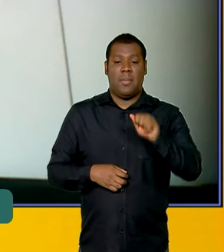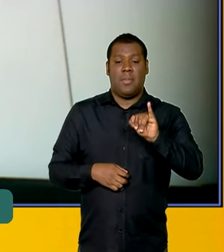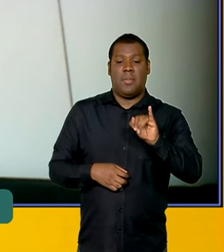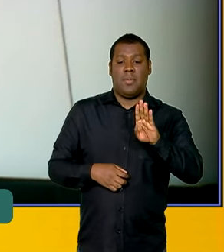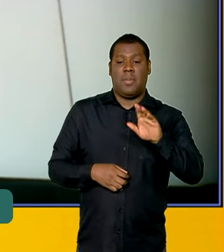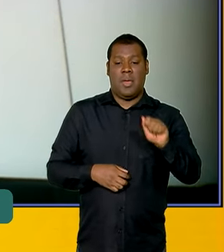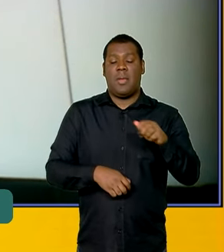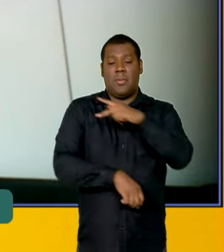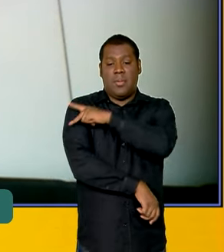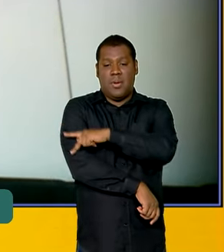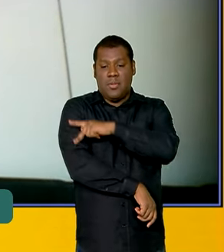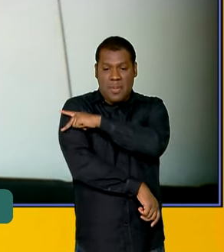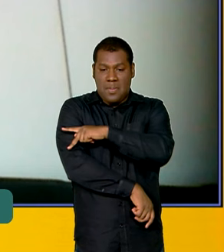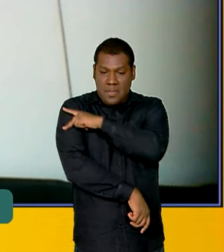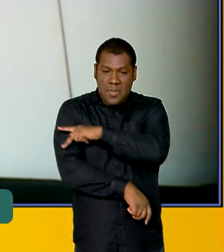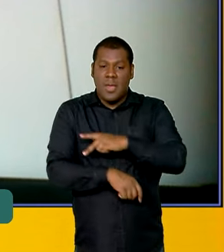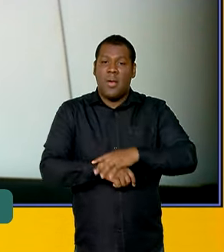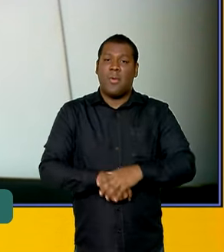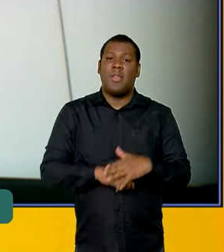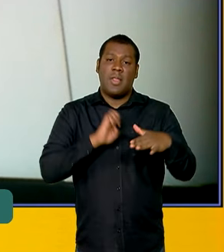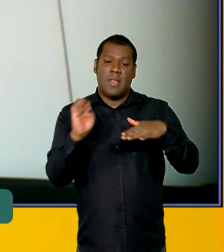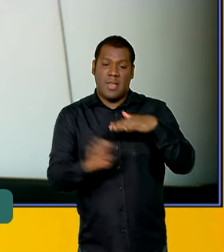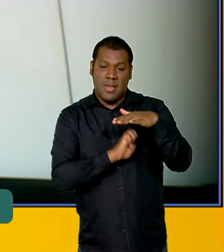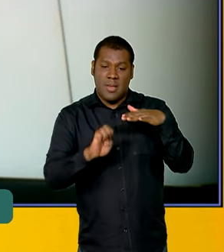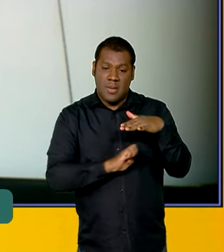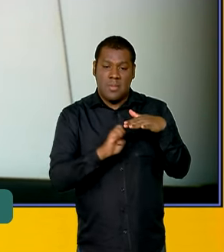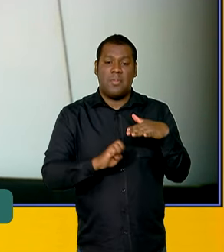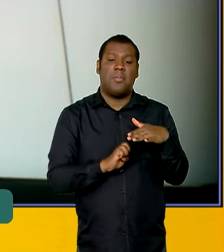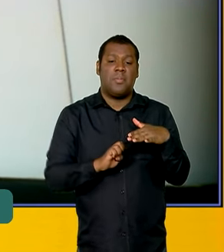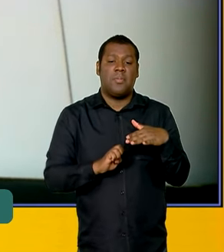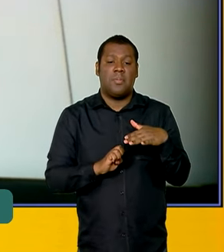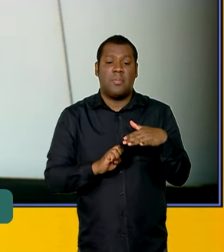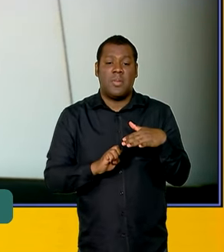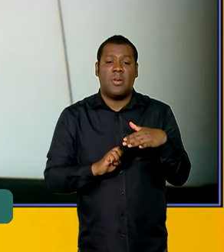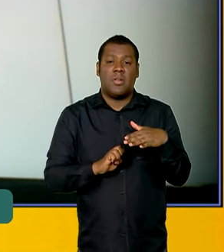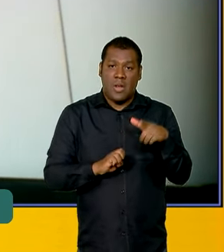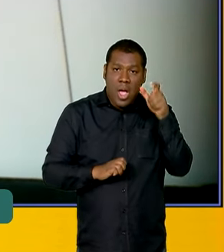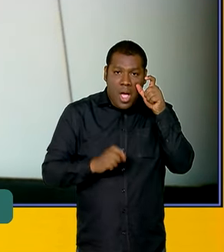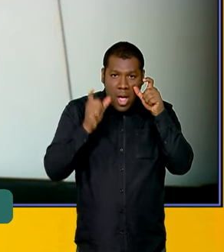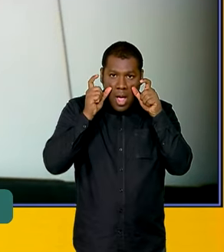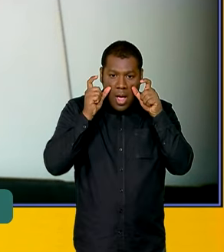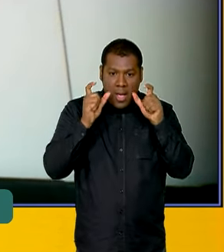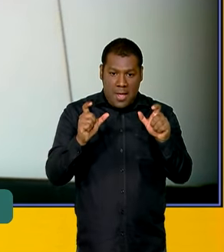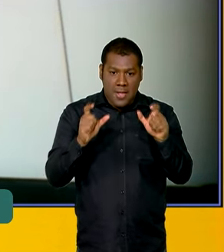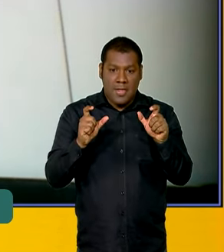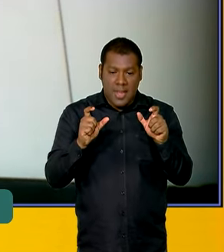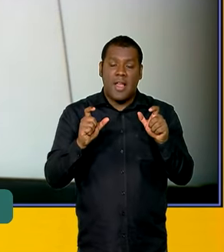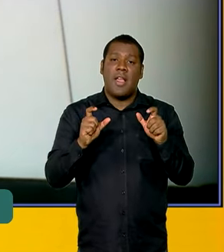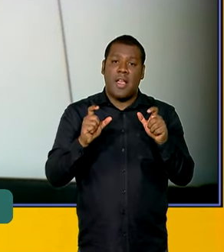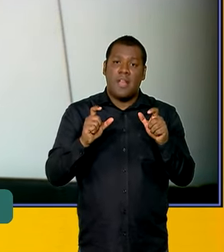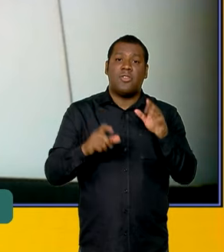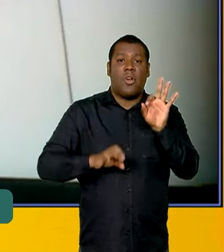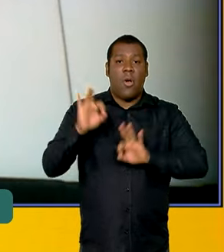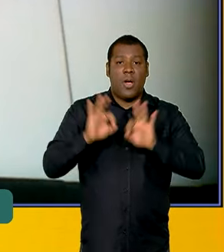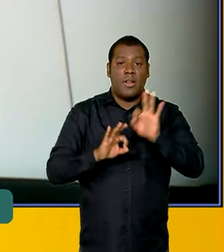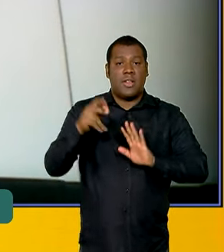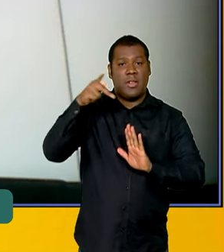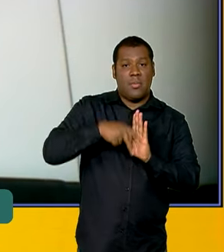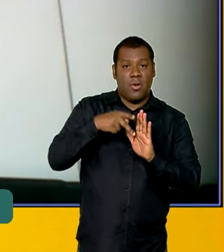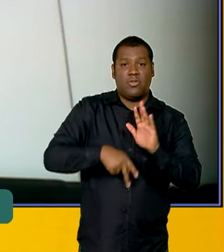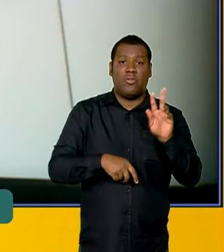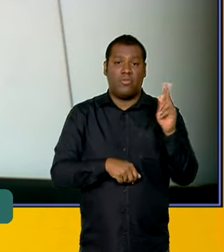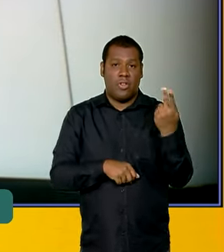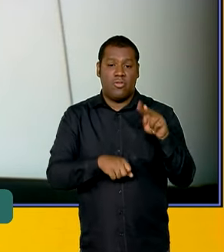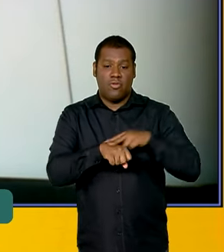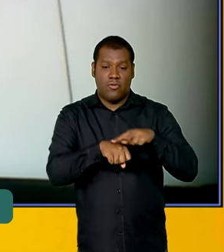outras regiões do país, de empresas com intenção, com interesse em desenvolver projetos de hidrogênio